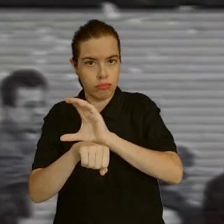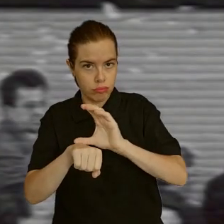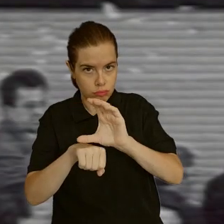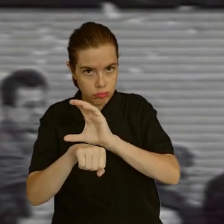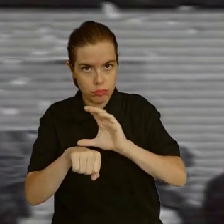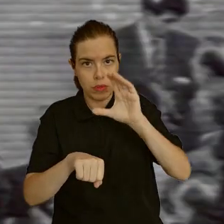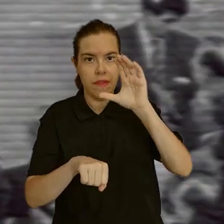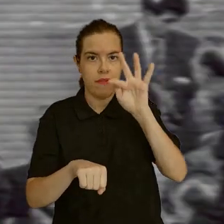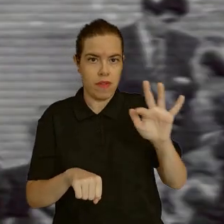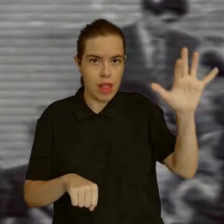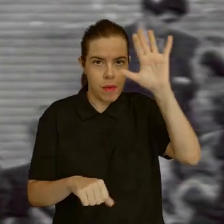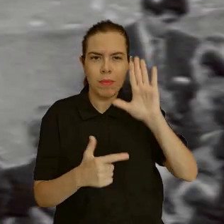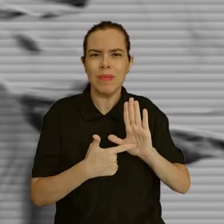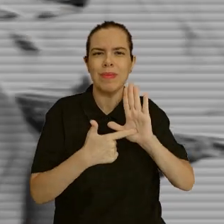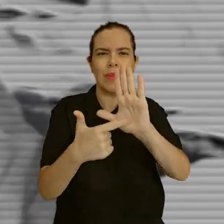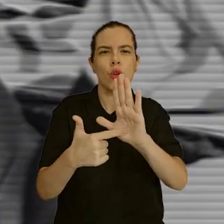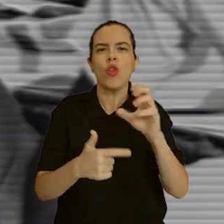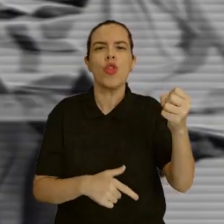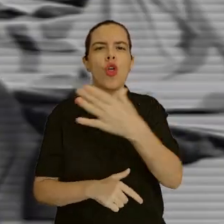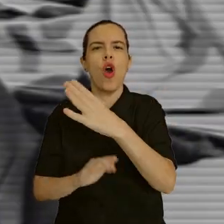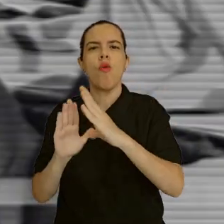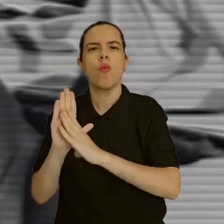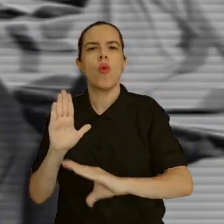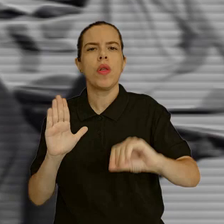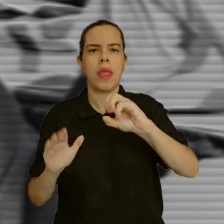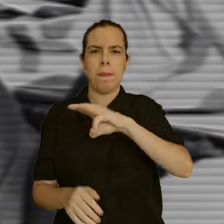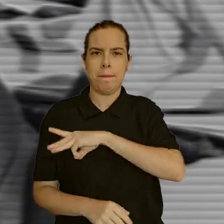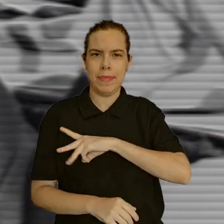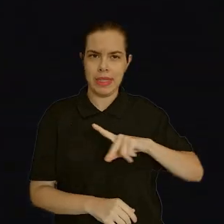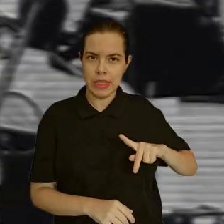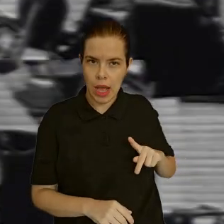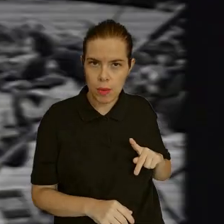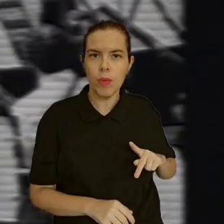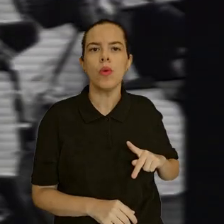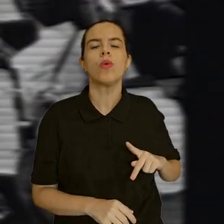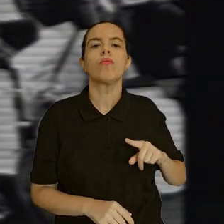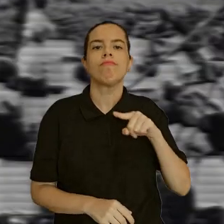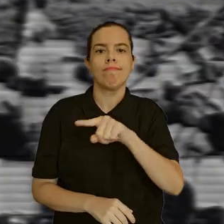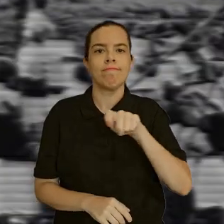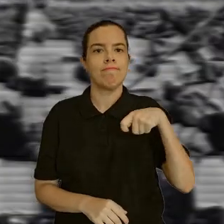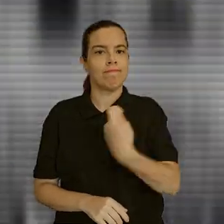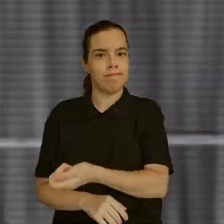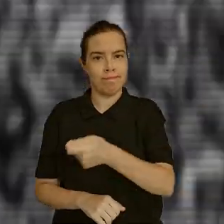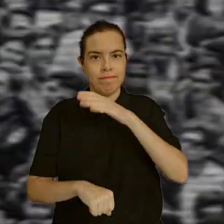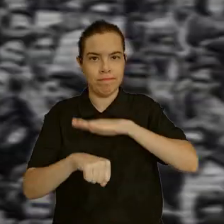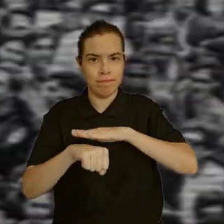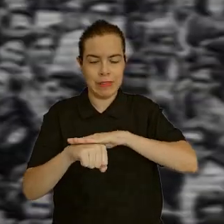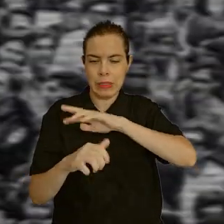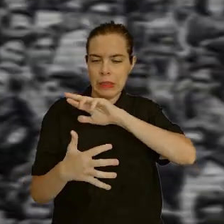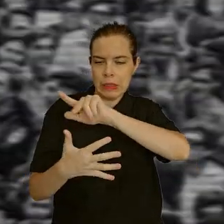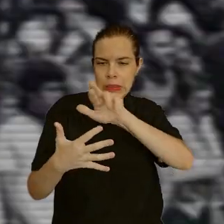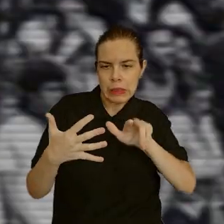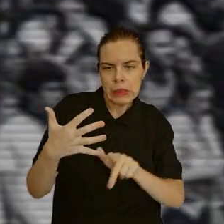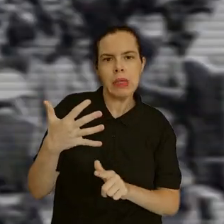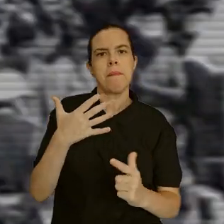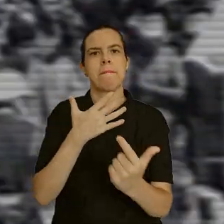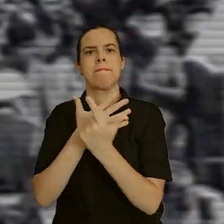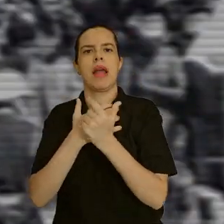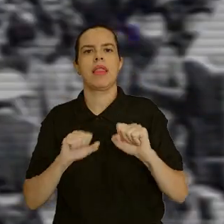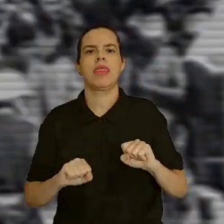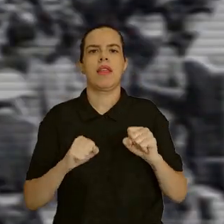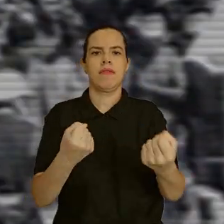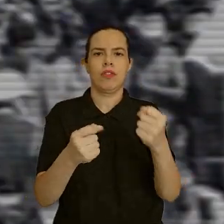Constituição Federal estabeleceu um novo modelo de Ministério Público e a esse órgão atribuiu o papel de